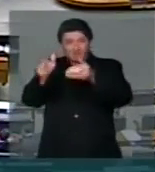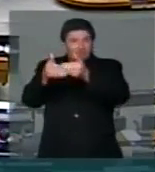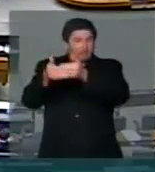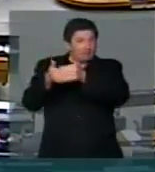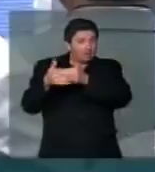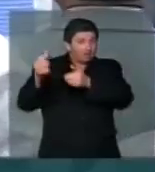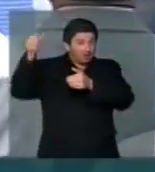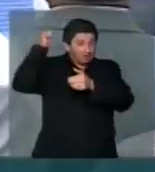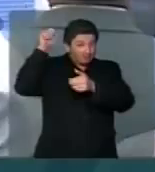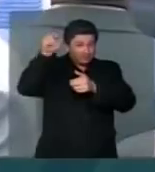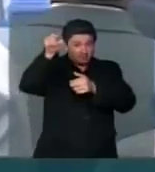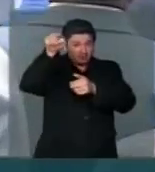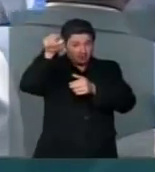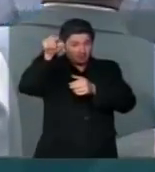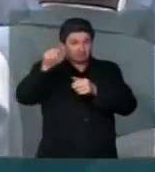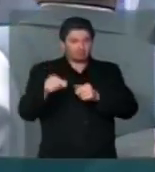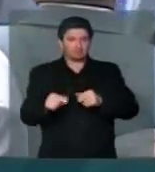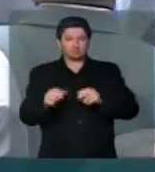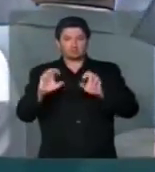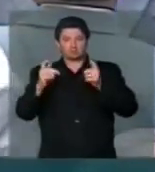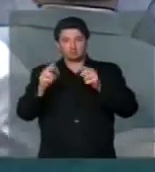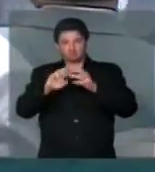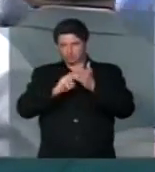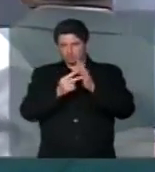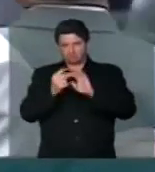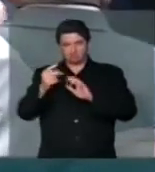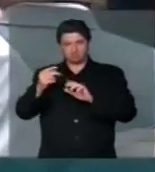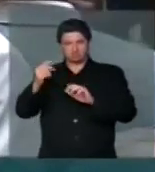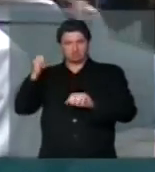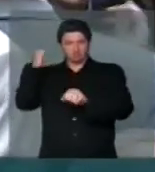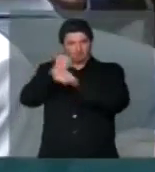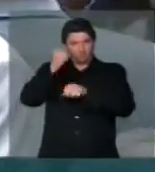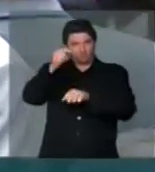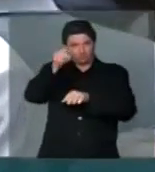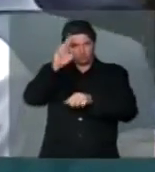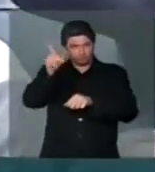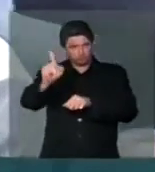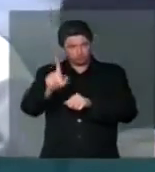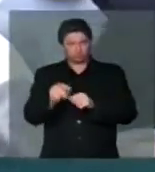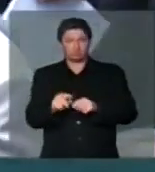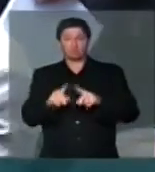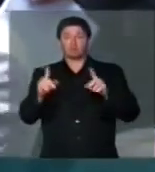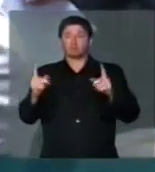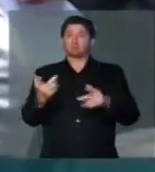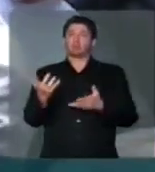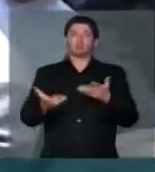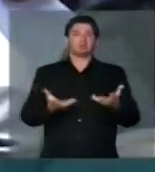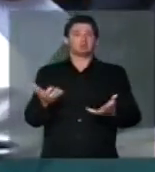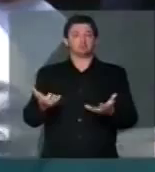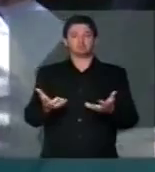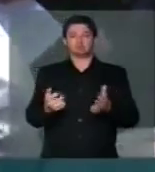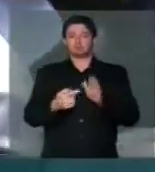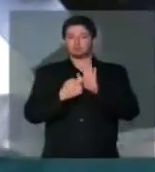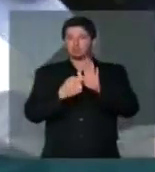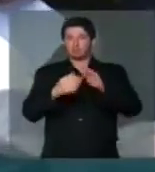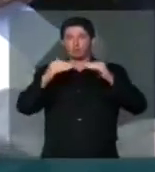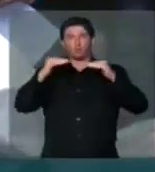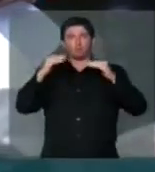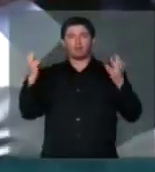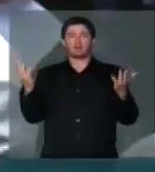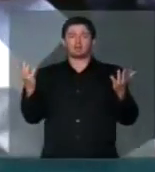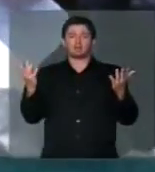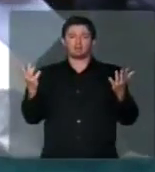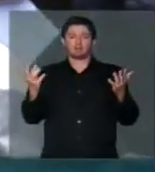às suas costas, claro que não significava nenhuma punhalada em vossa excelência, mas que mostra o padrão